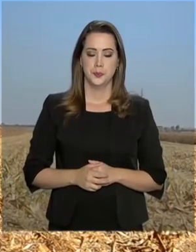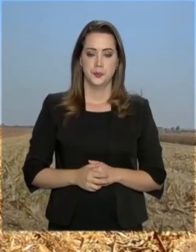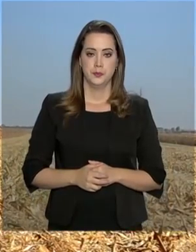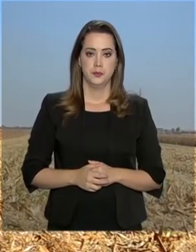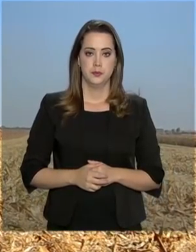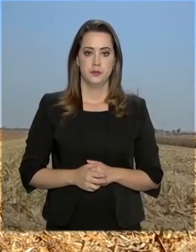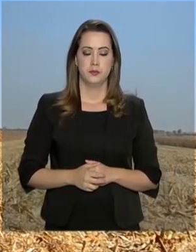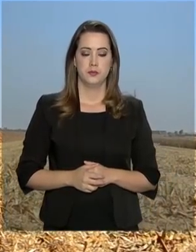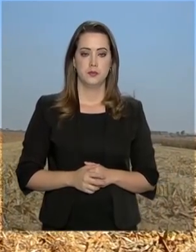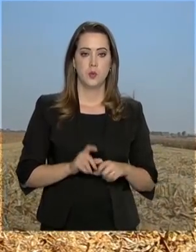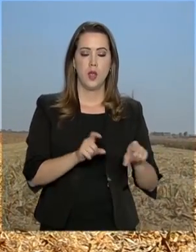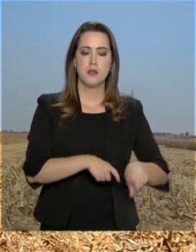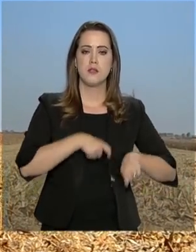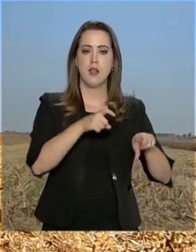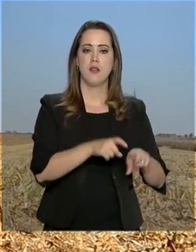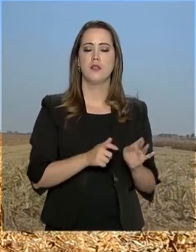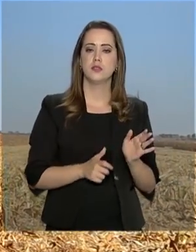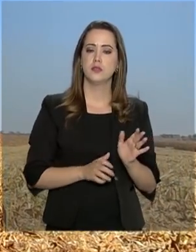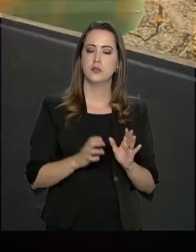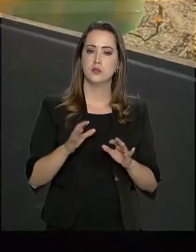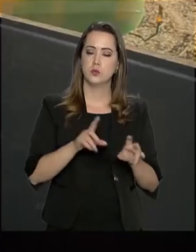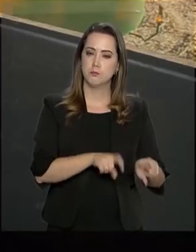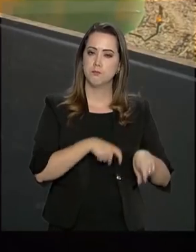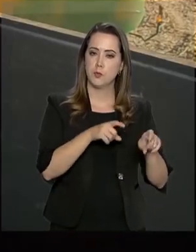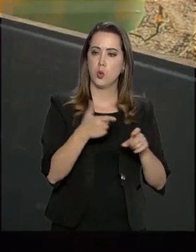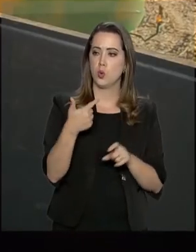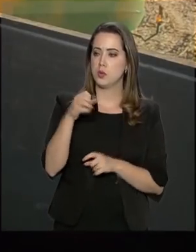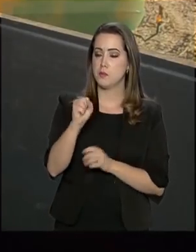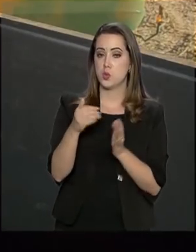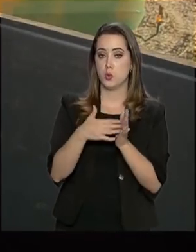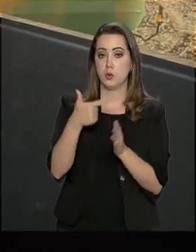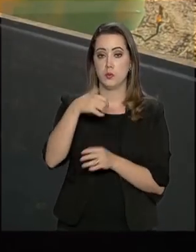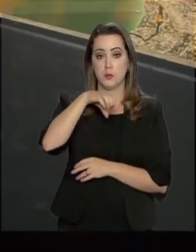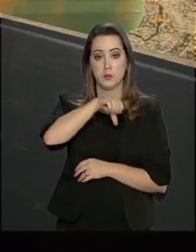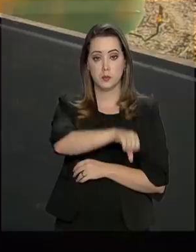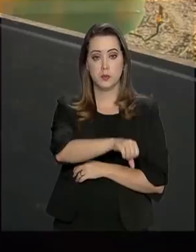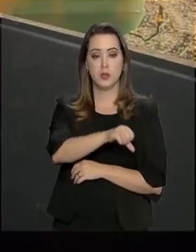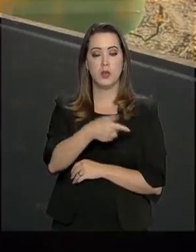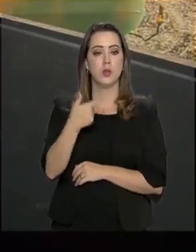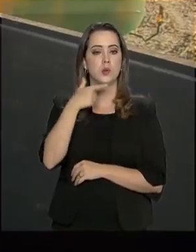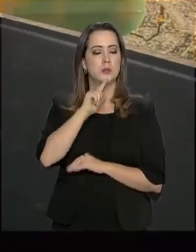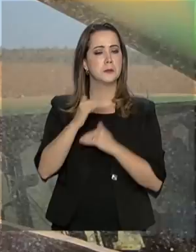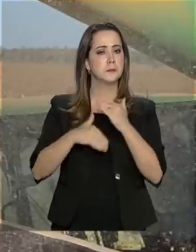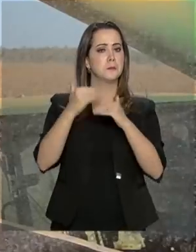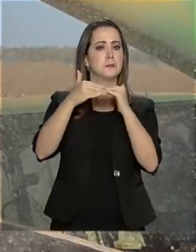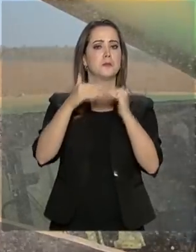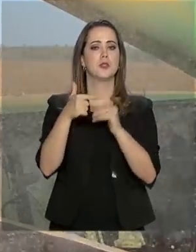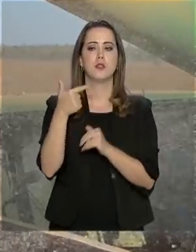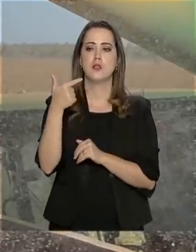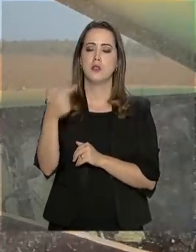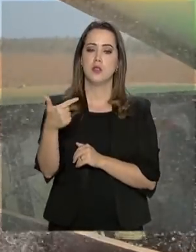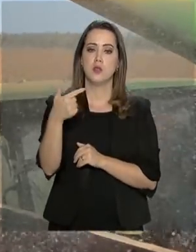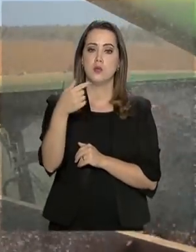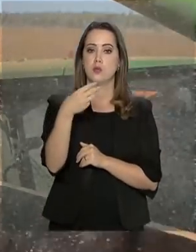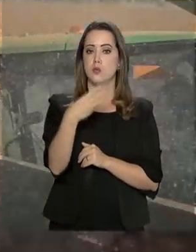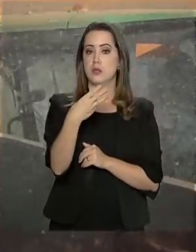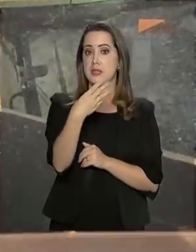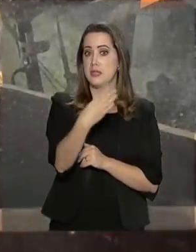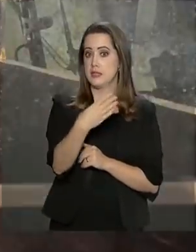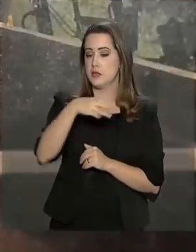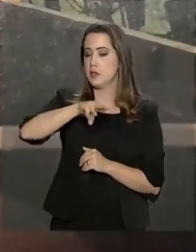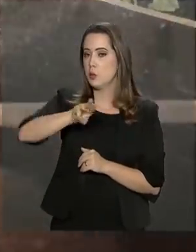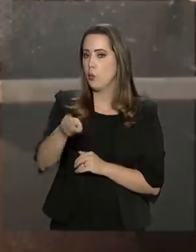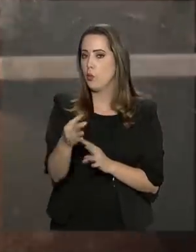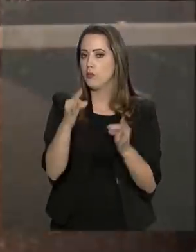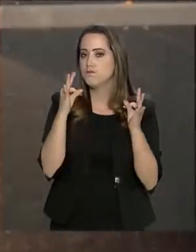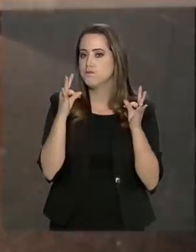A safra de grãos do período de 2018-2019 deve chegar a 234 milhões